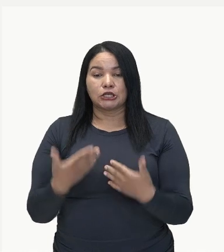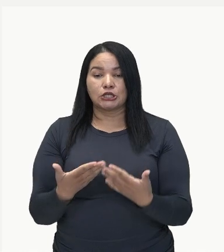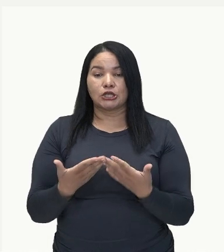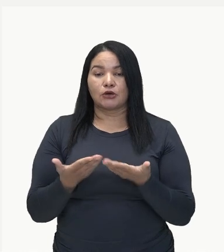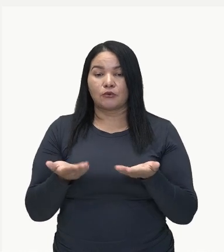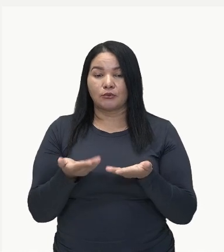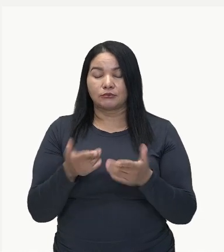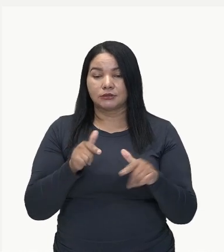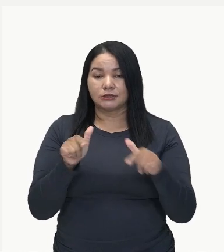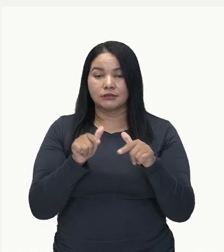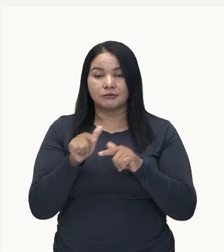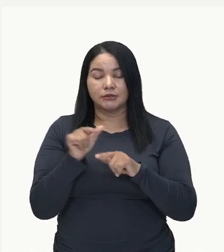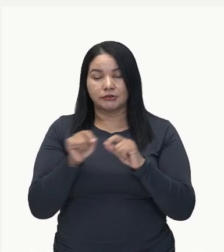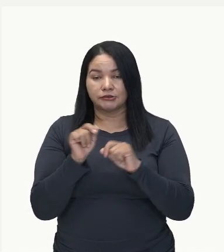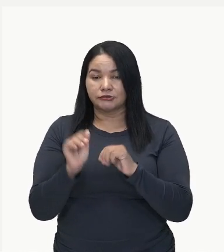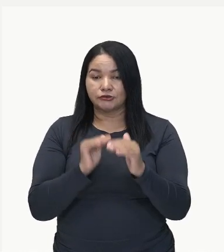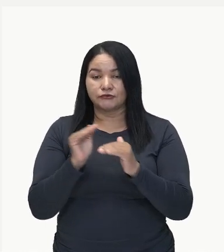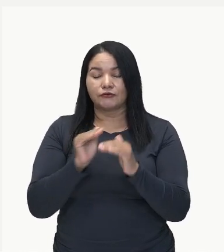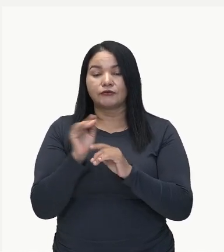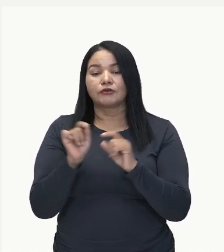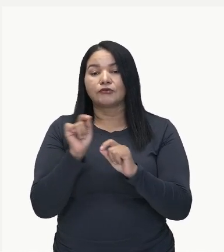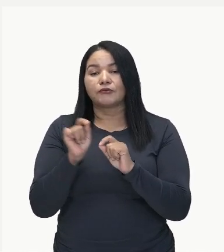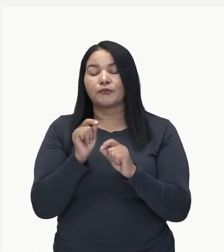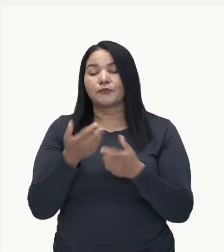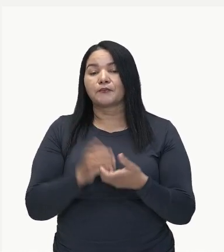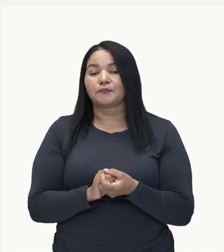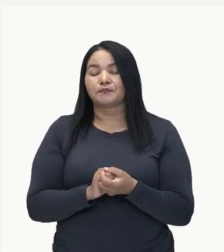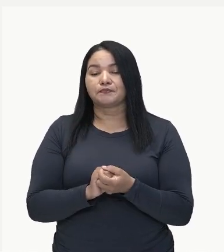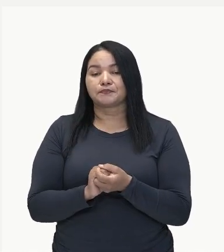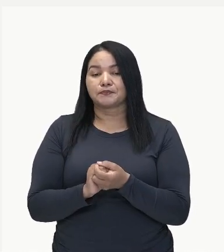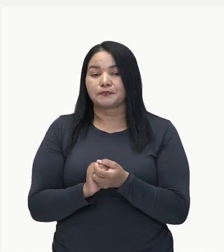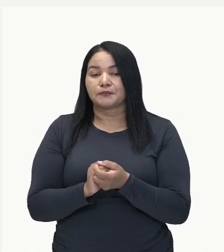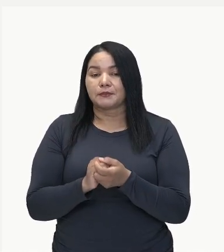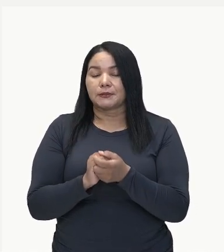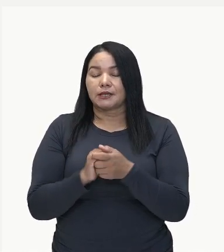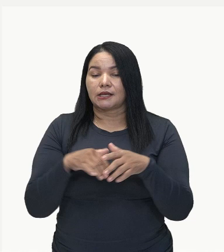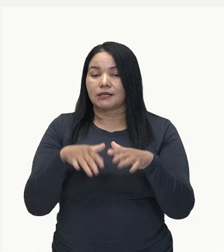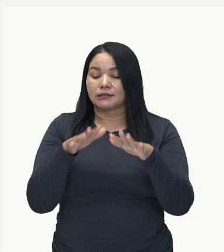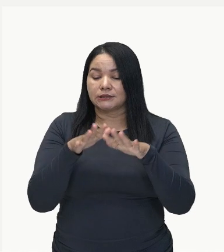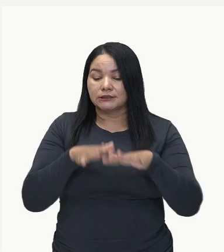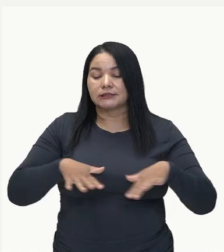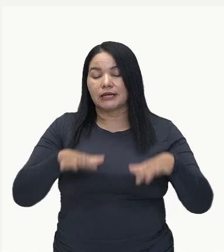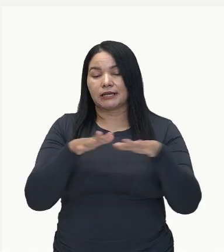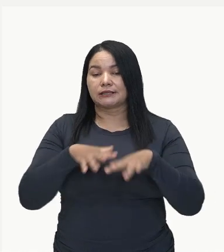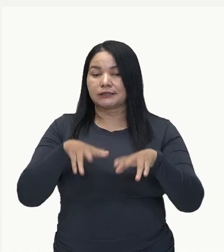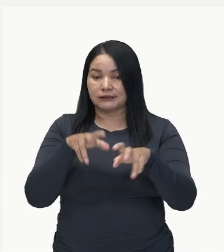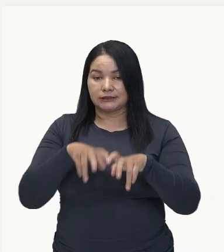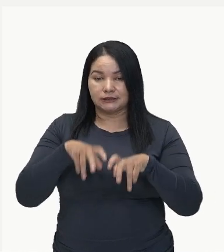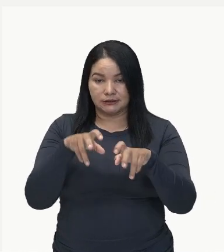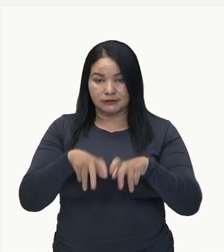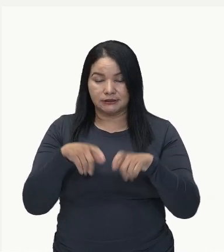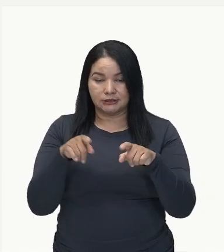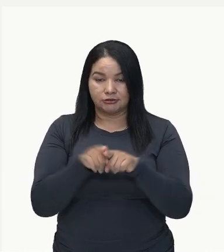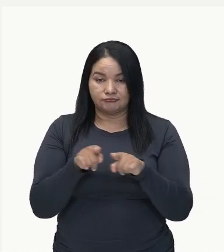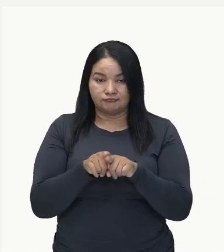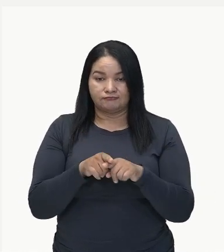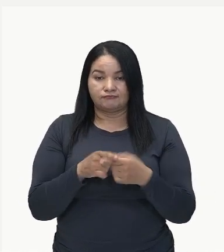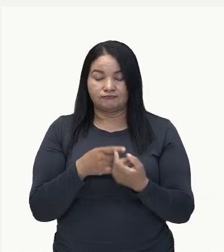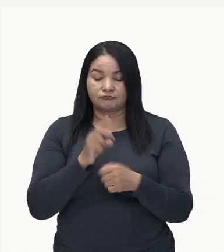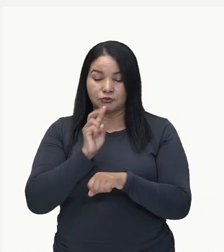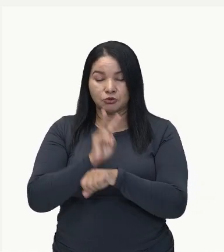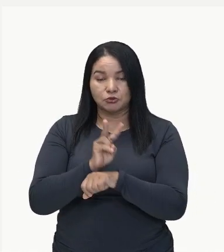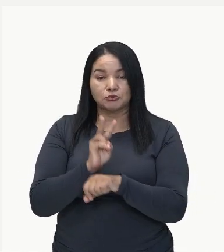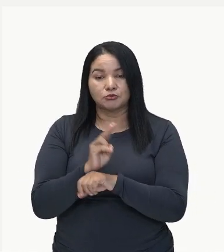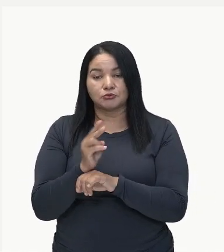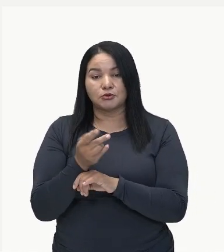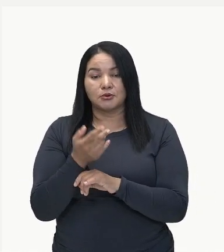atividades que são desenvolvidas no campo da agricultura, da pecuária e da pesca. Então, a